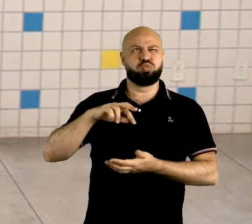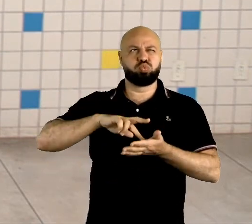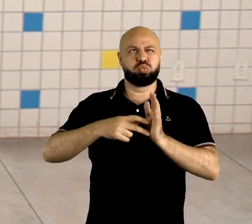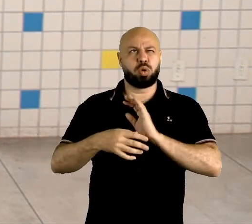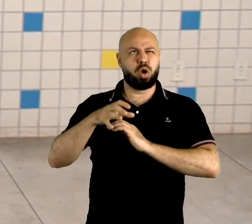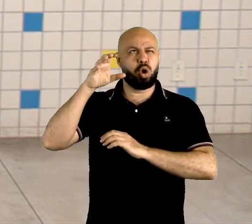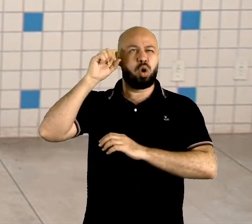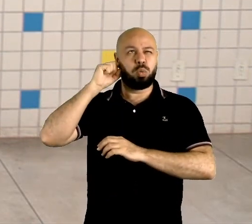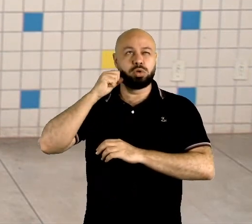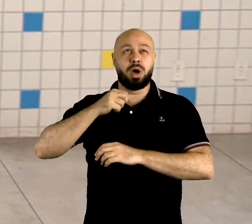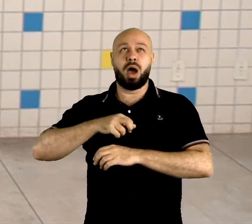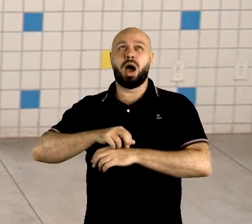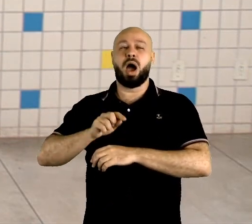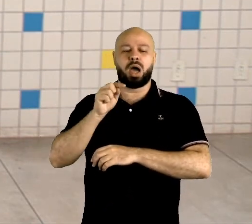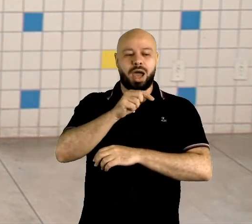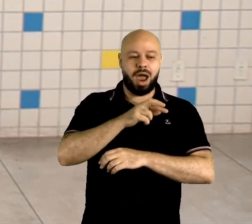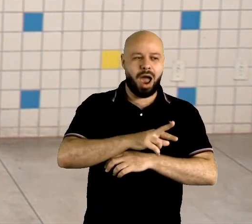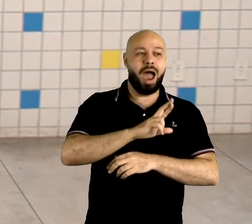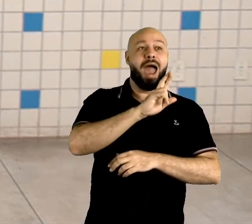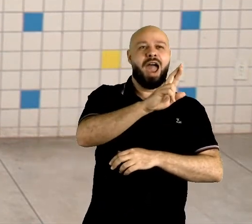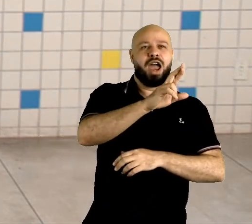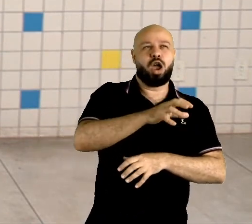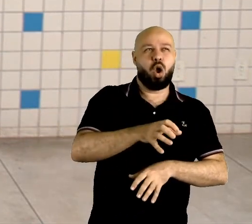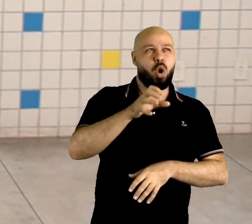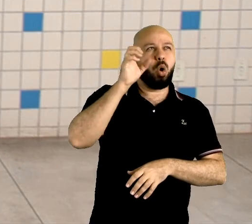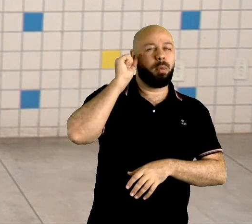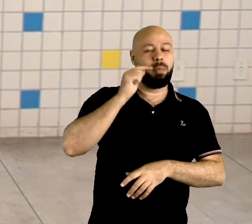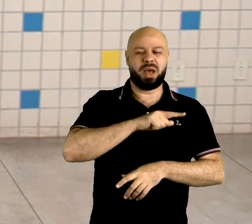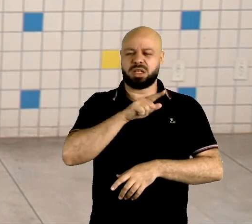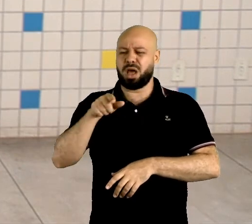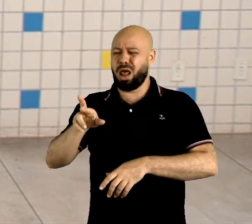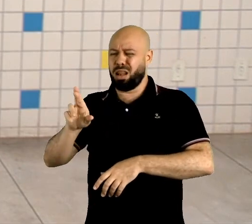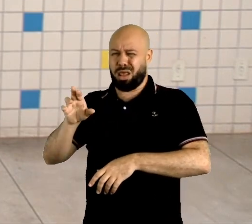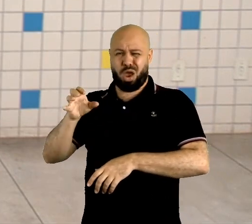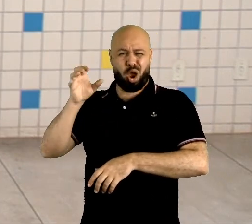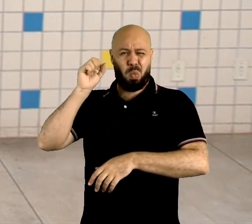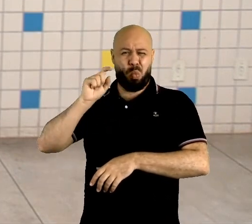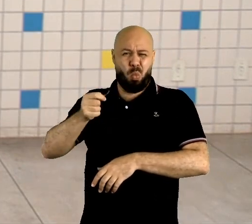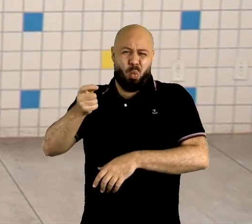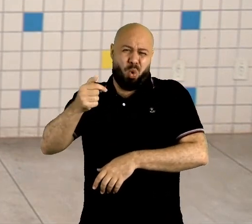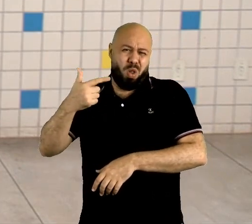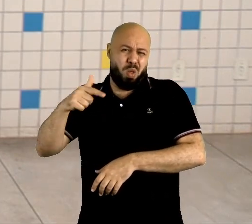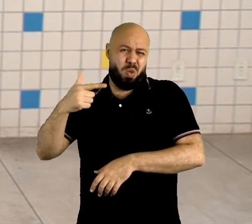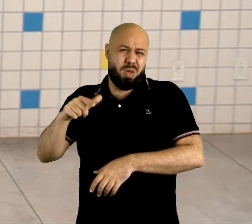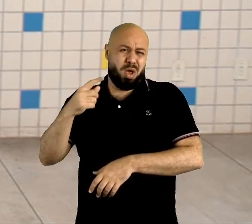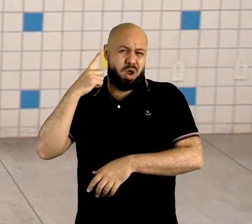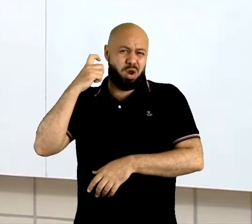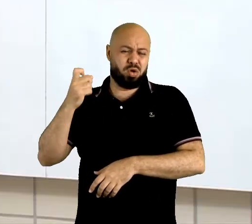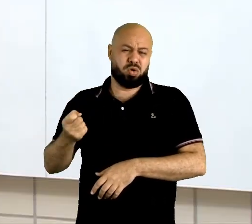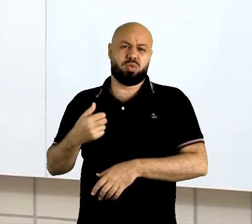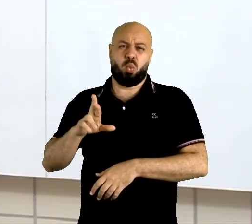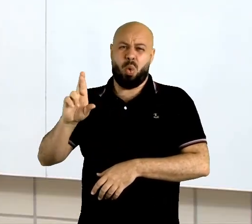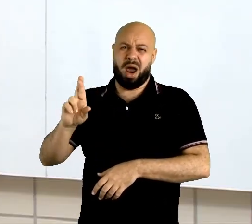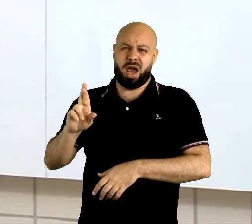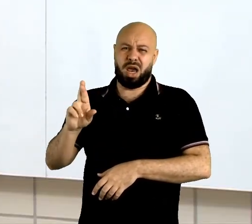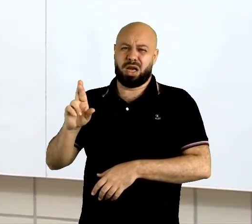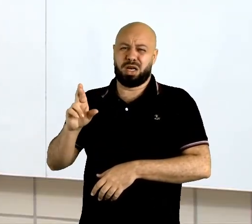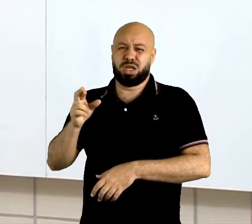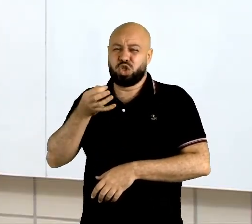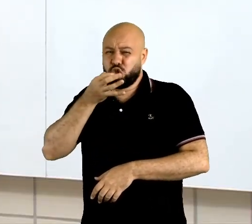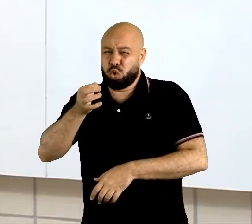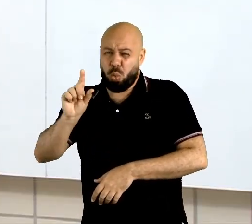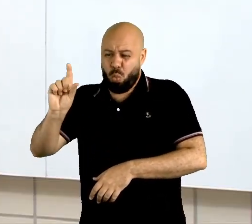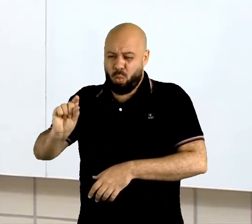o R. No britânico, eu já quase não ouço. learning. Então, o R ali, ele é menos sonoro. Pessoal, não se